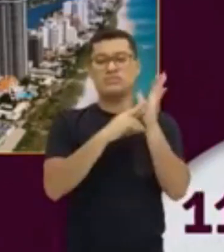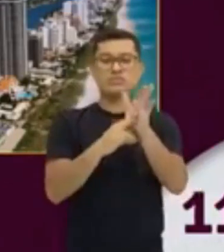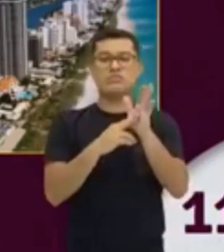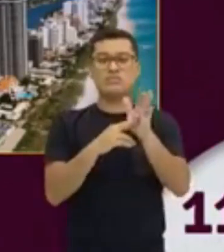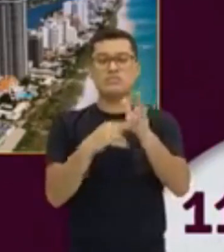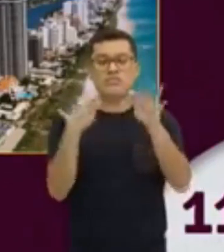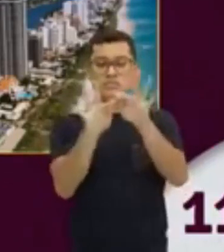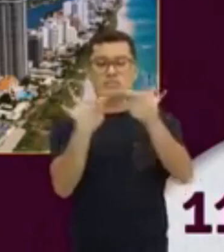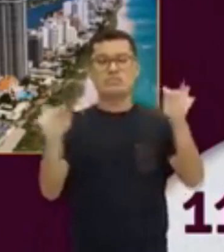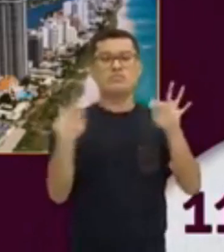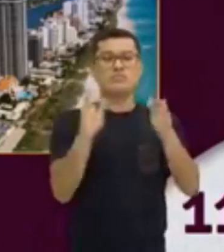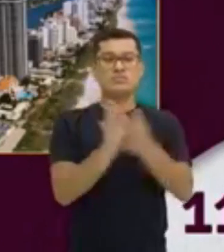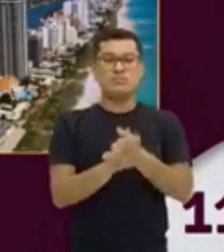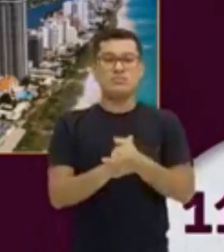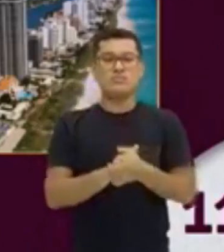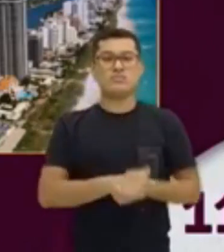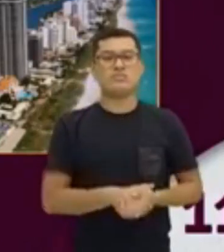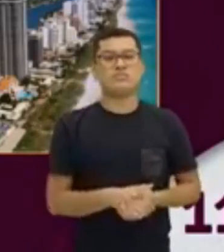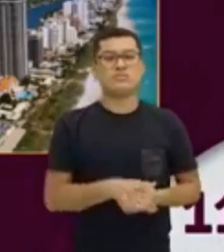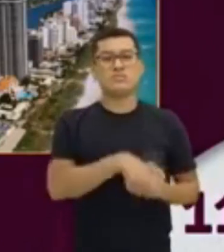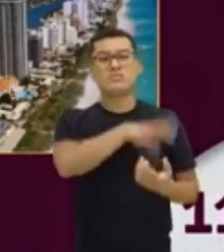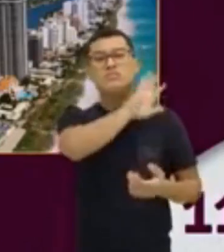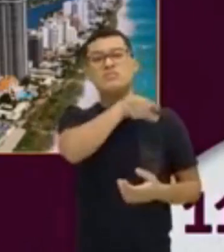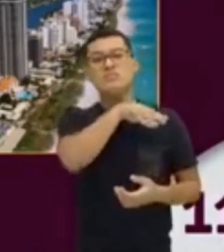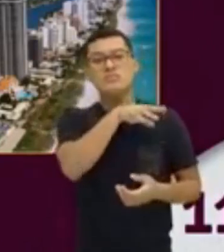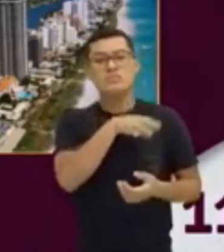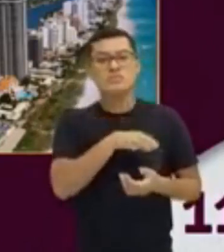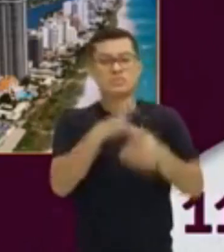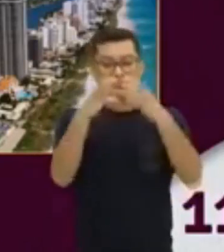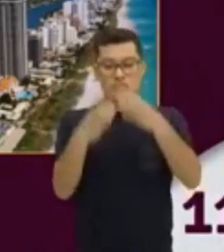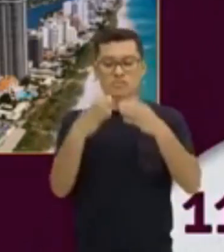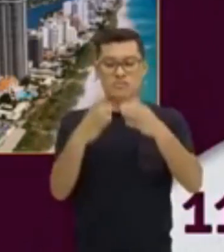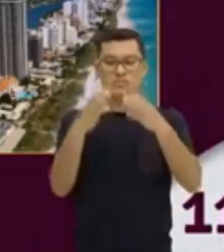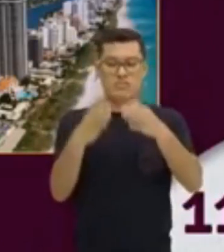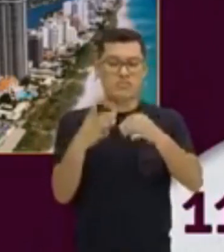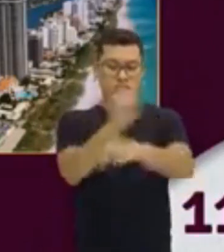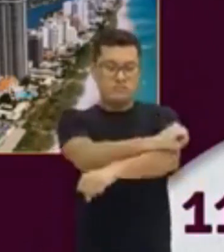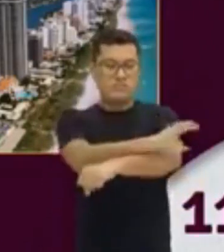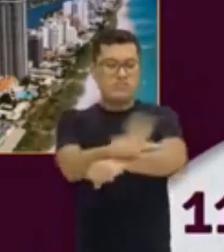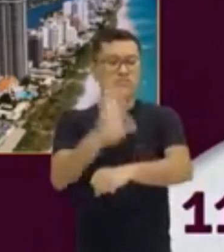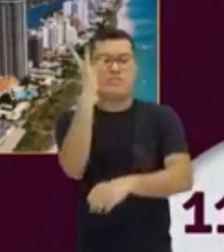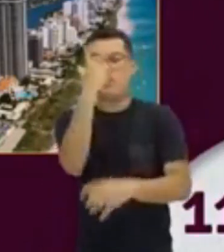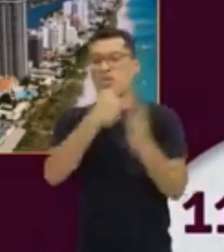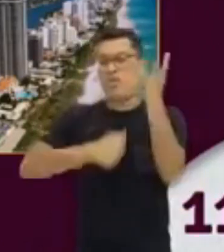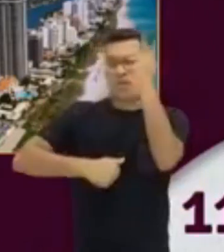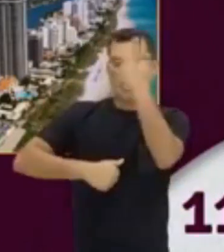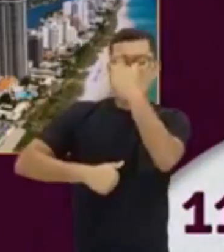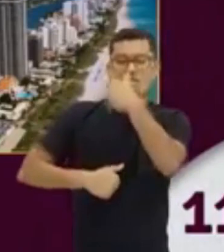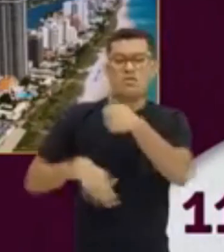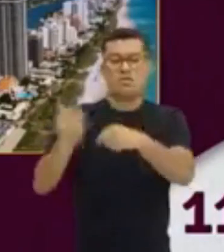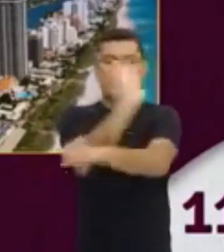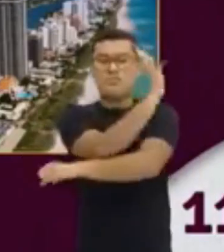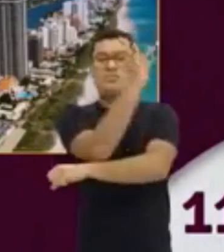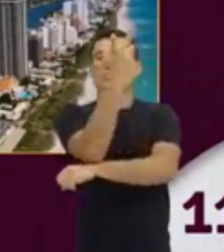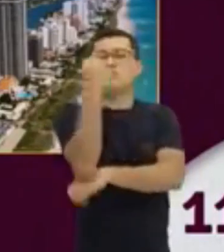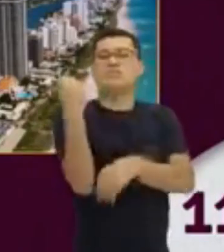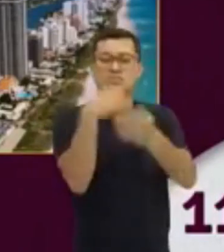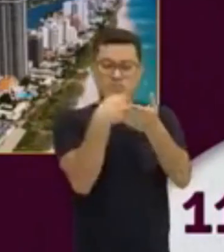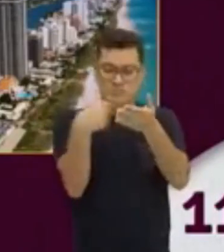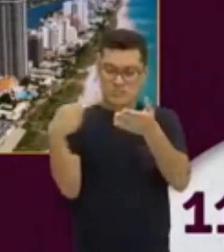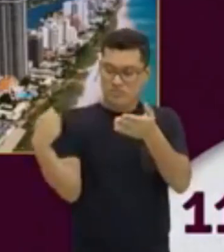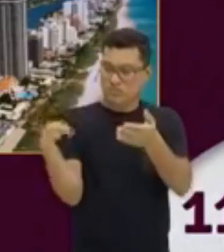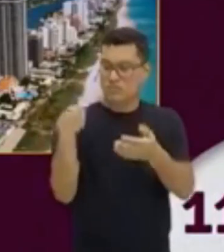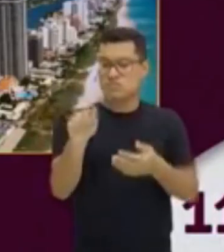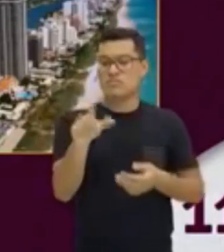frase? It's a wonder of a paradise. É um maravilhoso paraíso. Aí, no meu texto, eu escrevo sobre o alter do